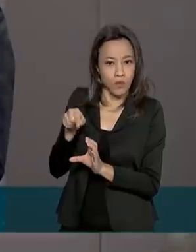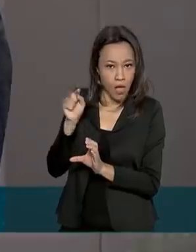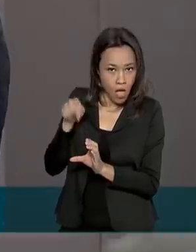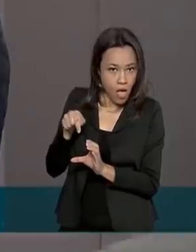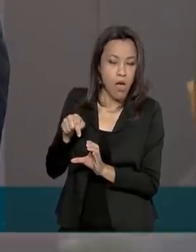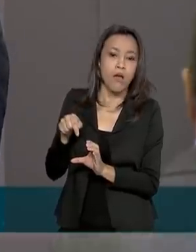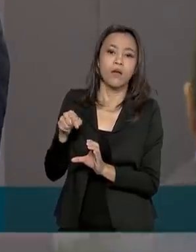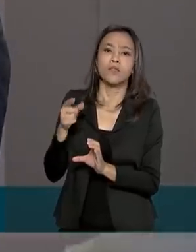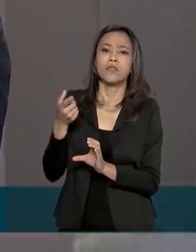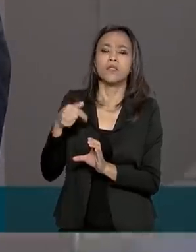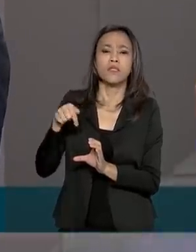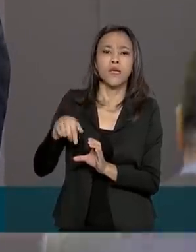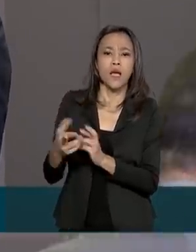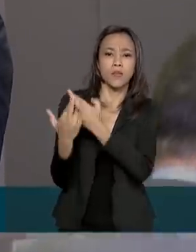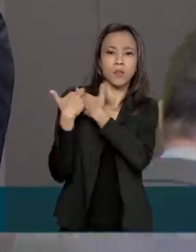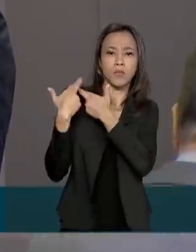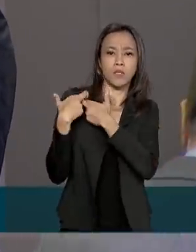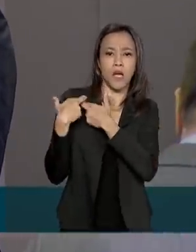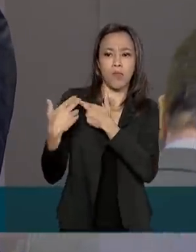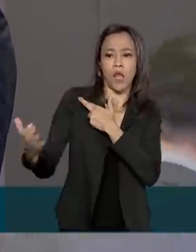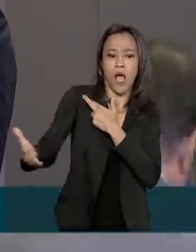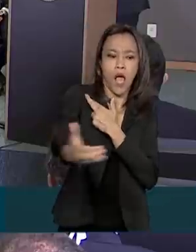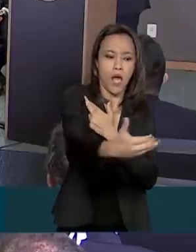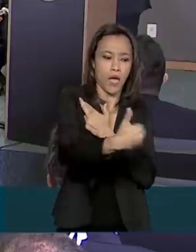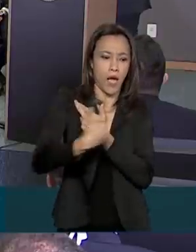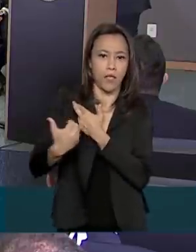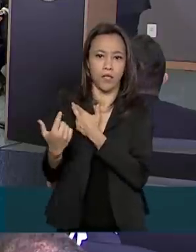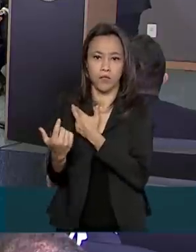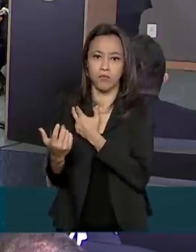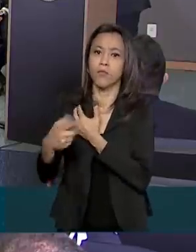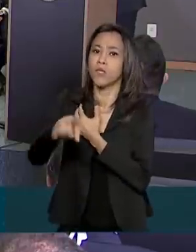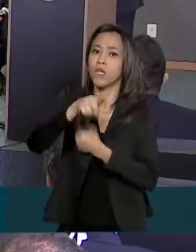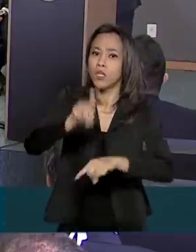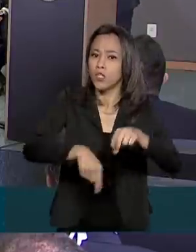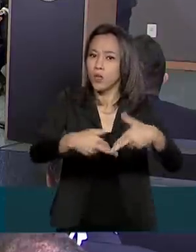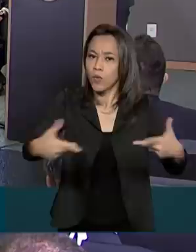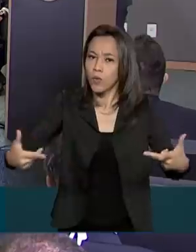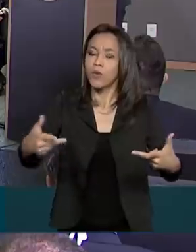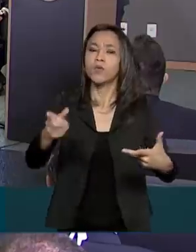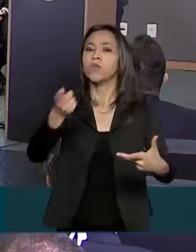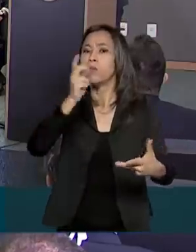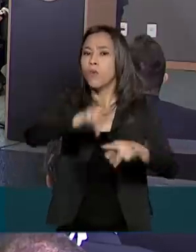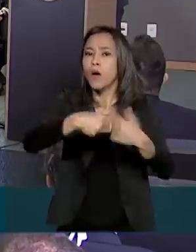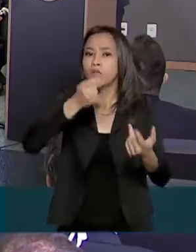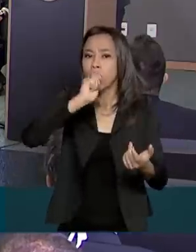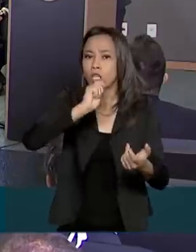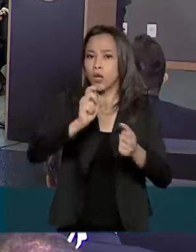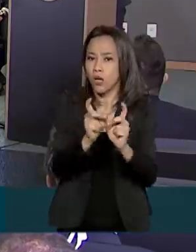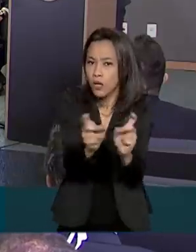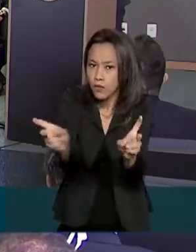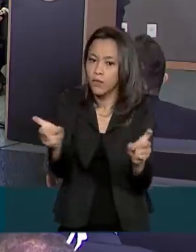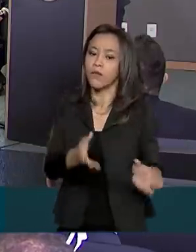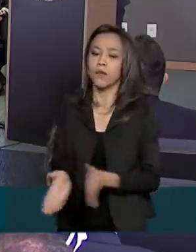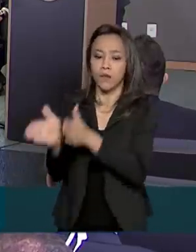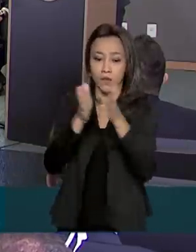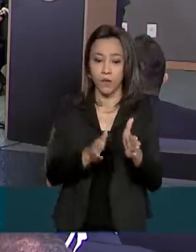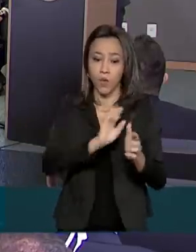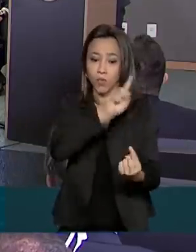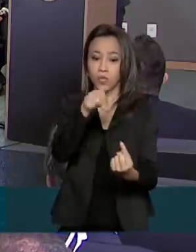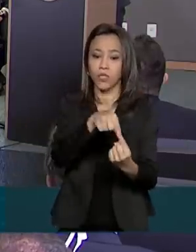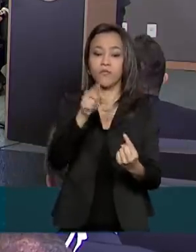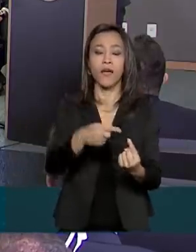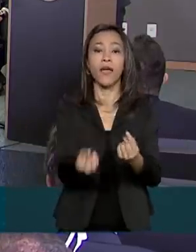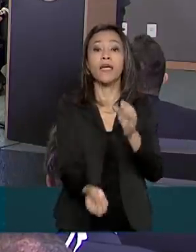trata dos bens arrecadados do tráfico. Com os debates da semana, a pretensão é a criação de um plano nacional